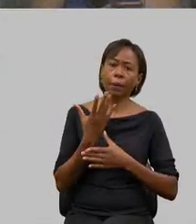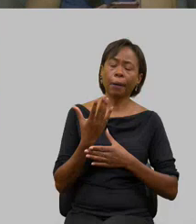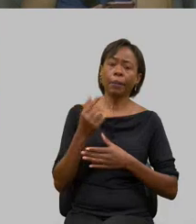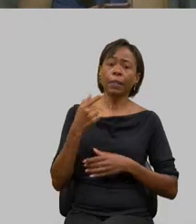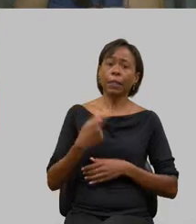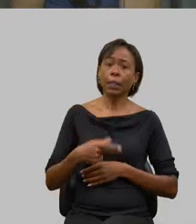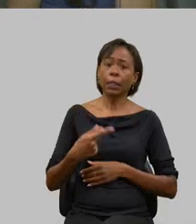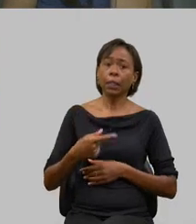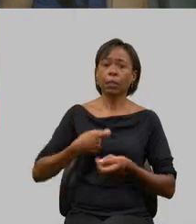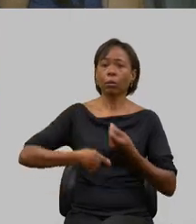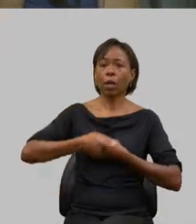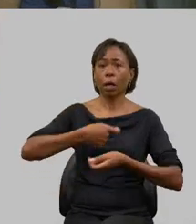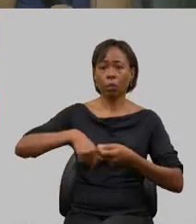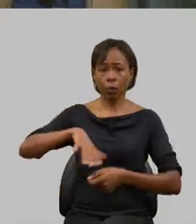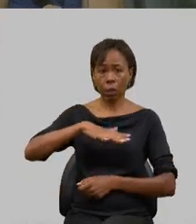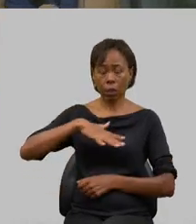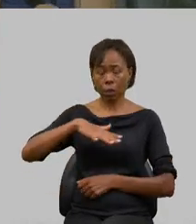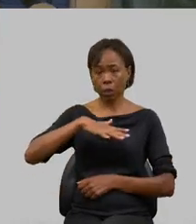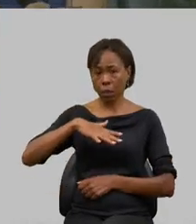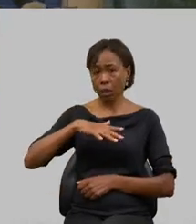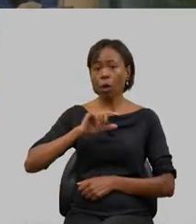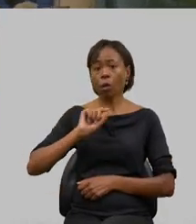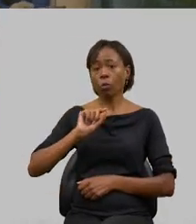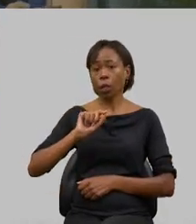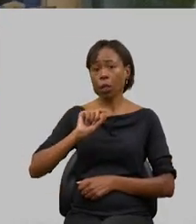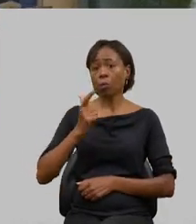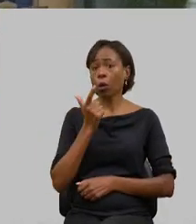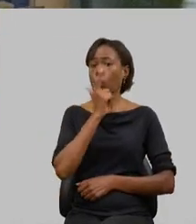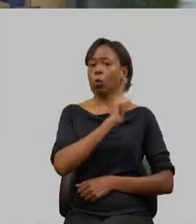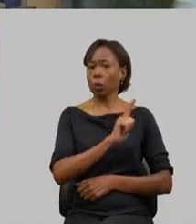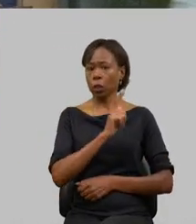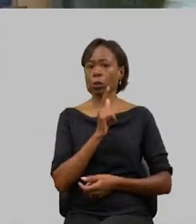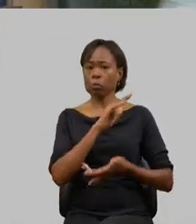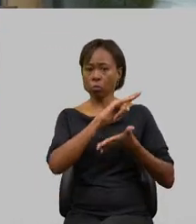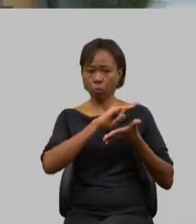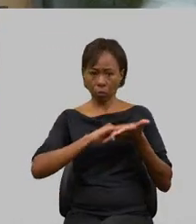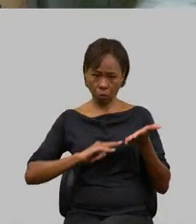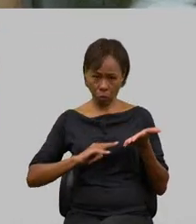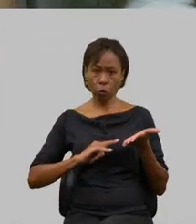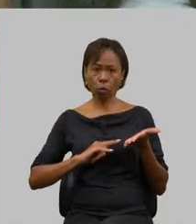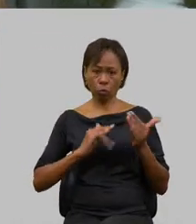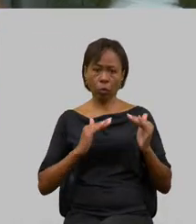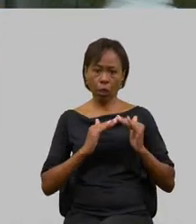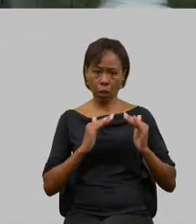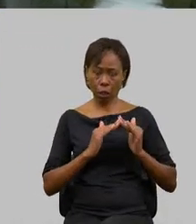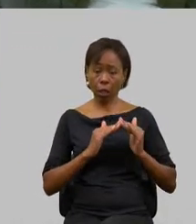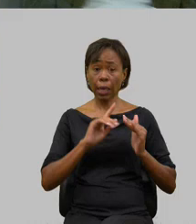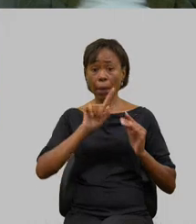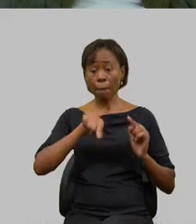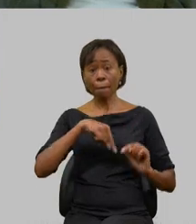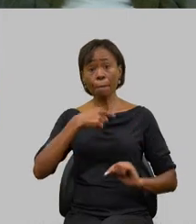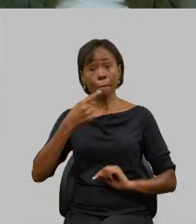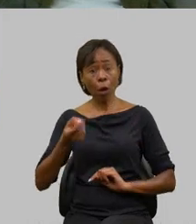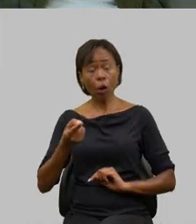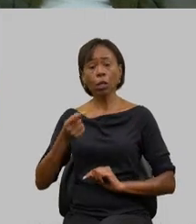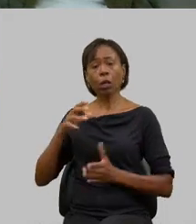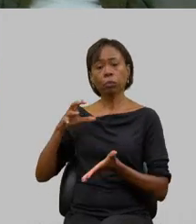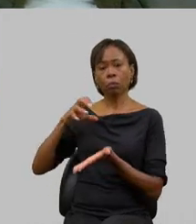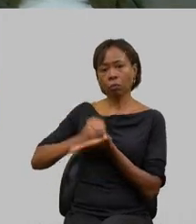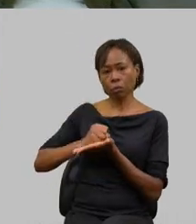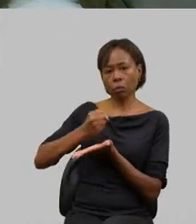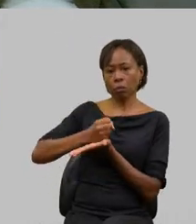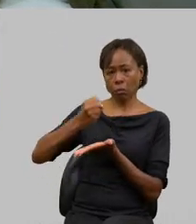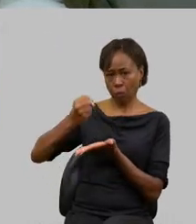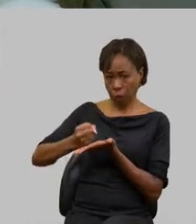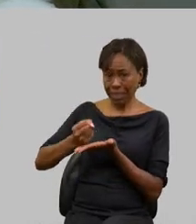processo administrativo para culminar num título e depois o produtor registrar em cartório porque quem não